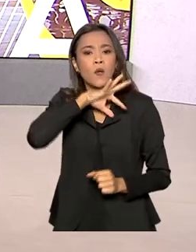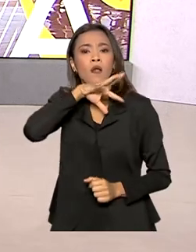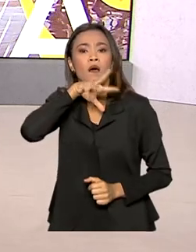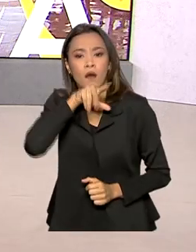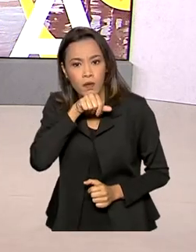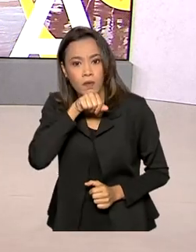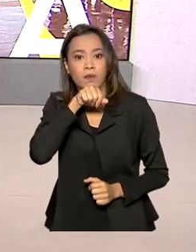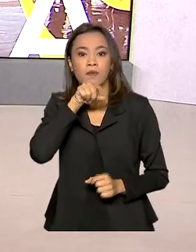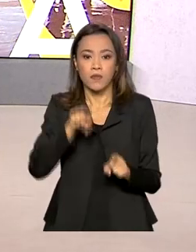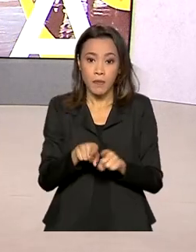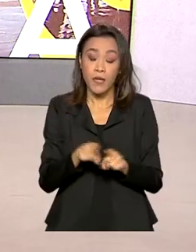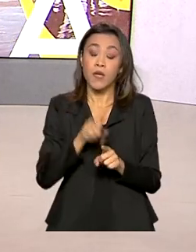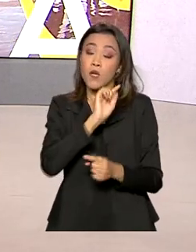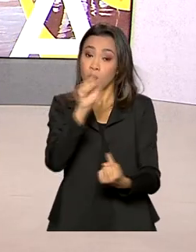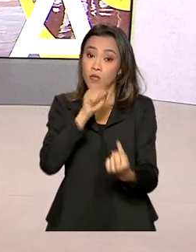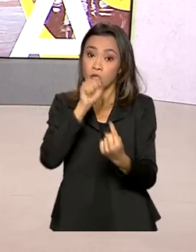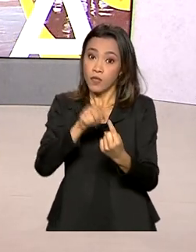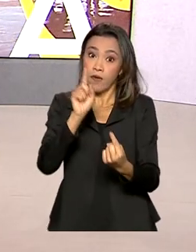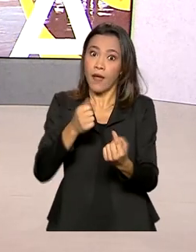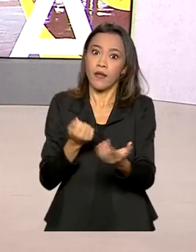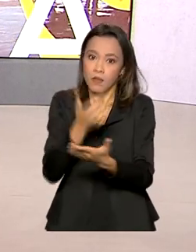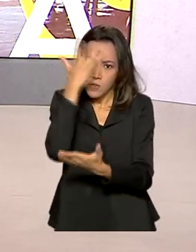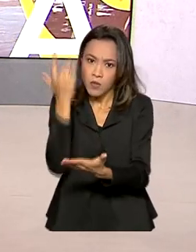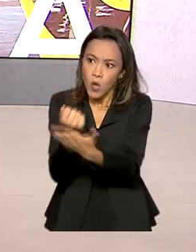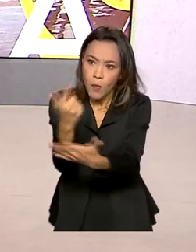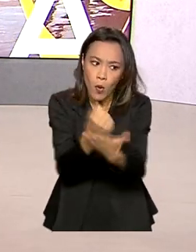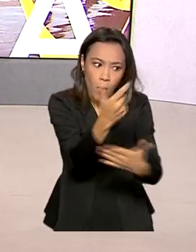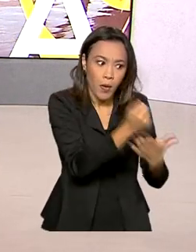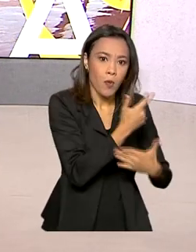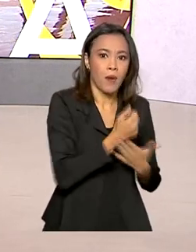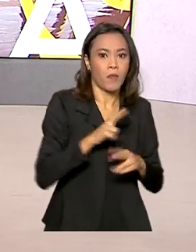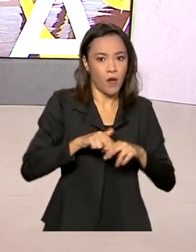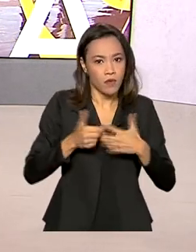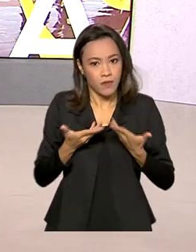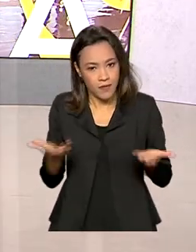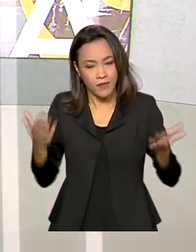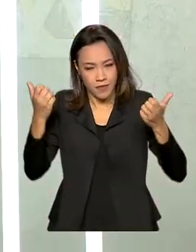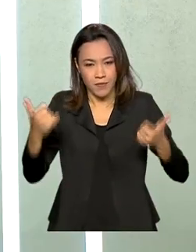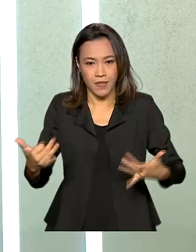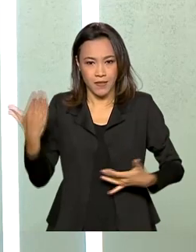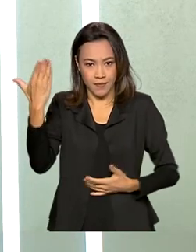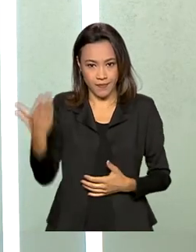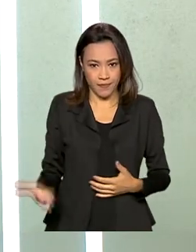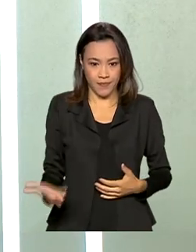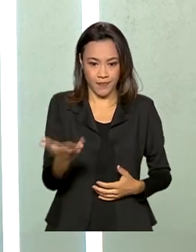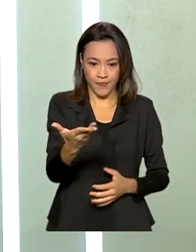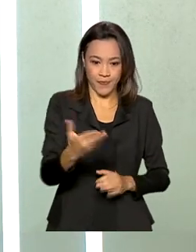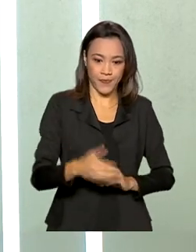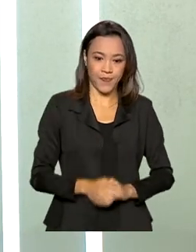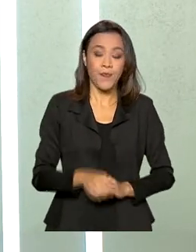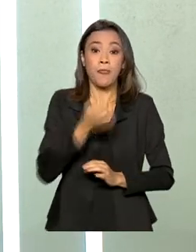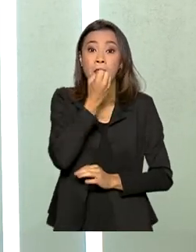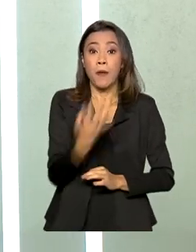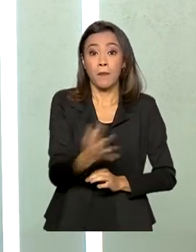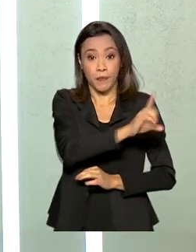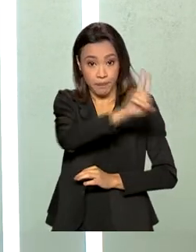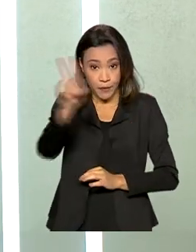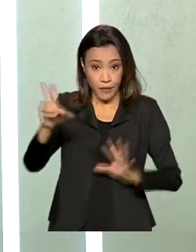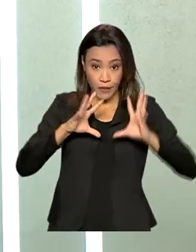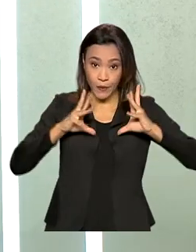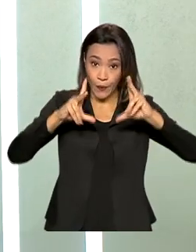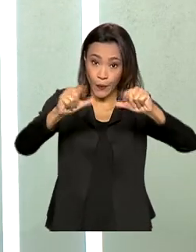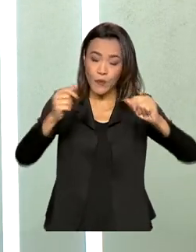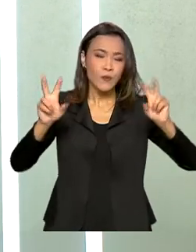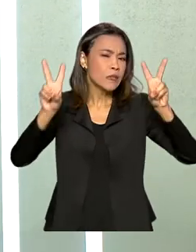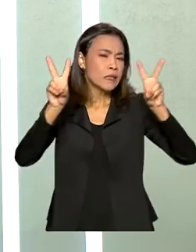bolso, a tendência é o aumento do consumo. Quem comenta é Ricardo Caldas. Bom dia, bom dia a todos. Hoje